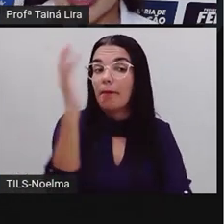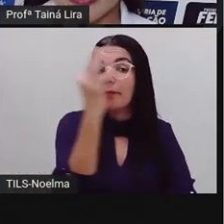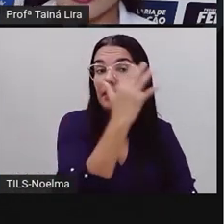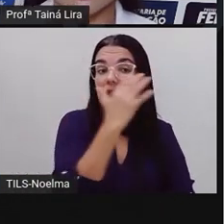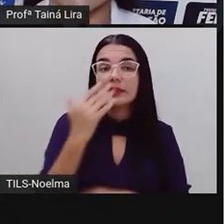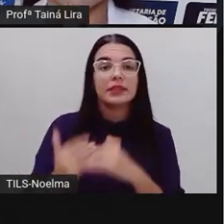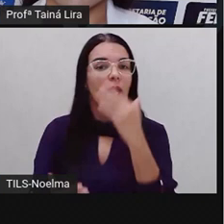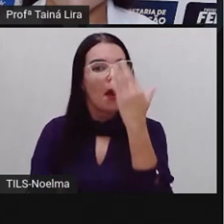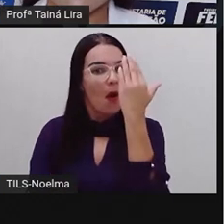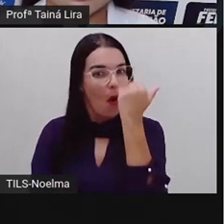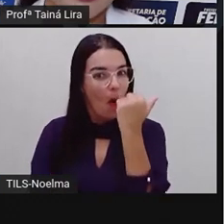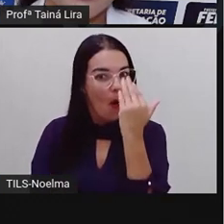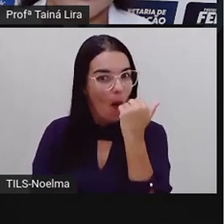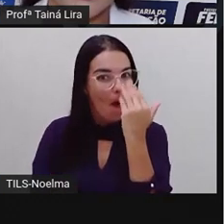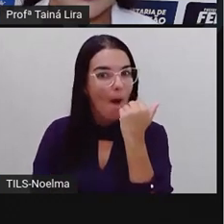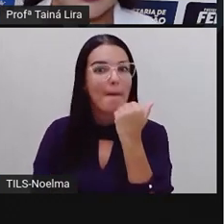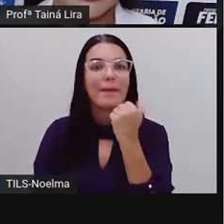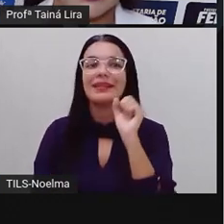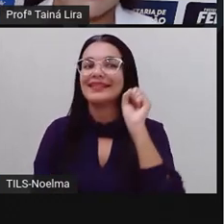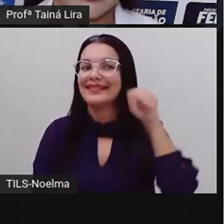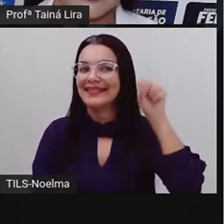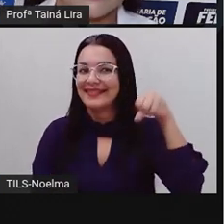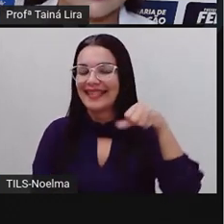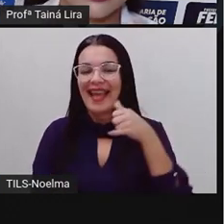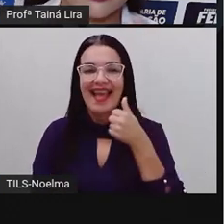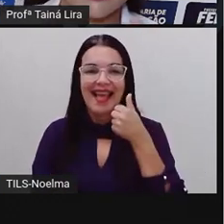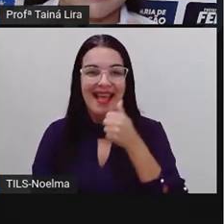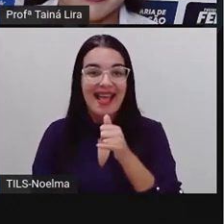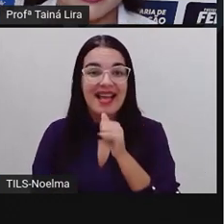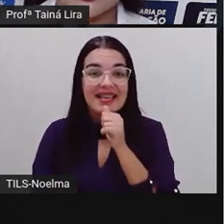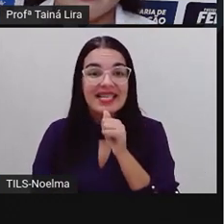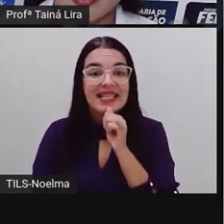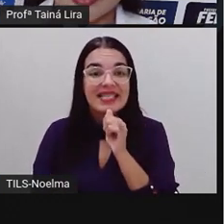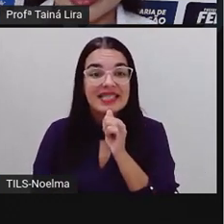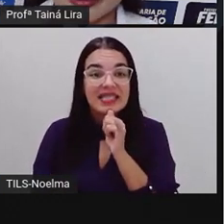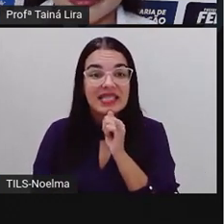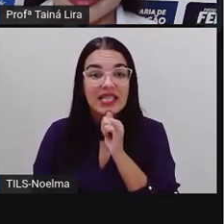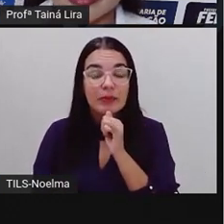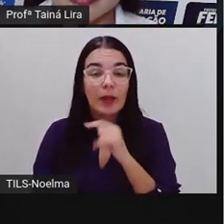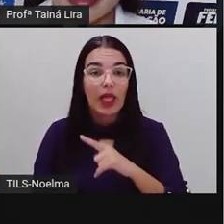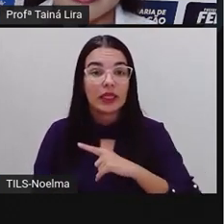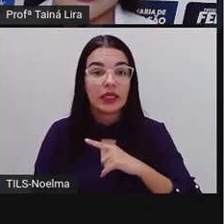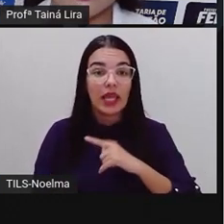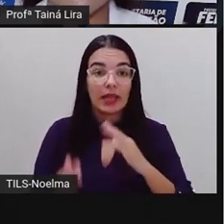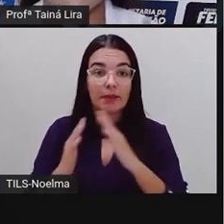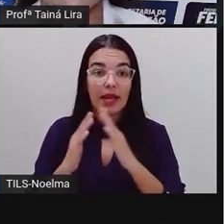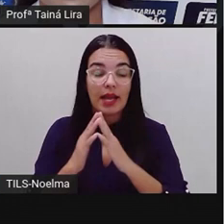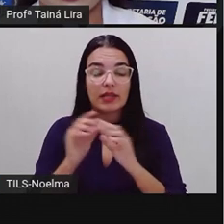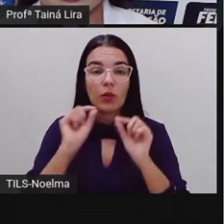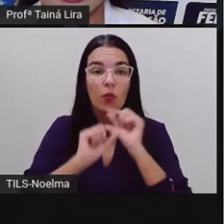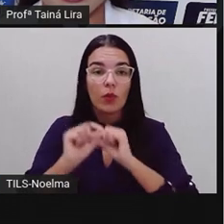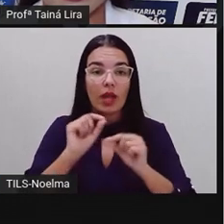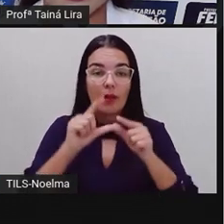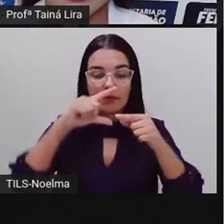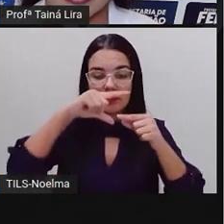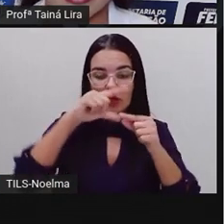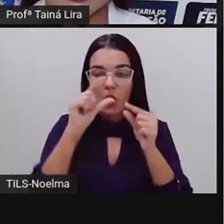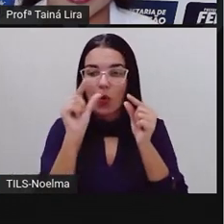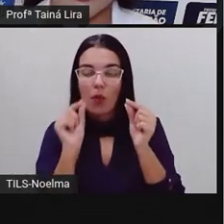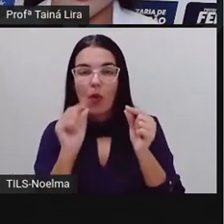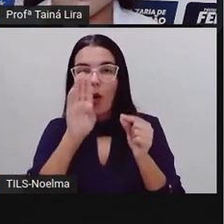consumimos, então, por exemplo, na minha casa tem um pé de bodo, tá? Que nós vamos ver aqui